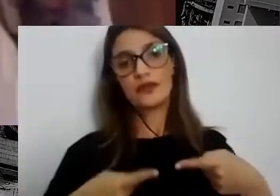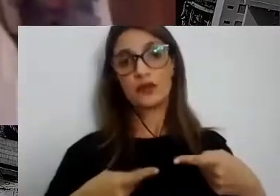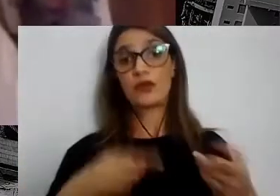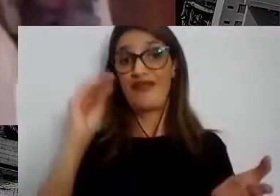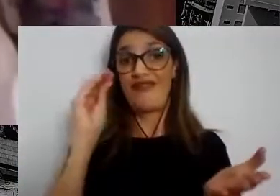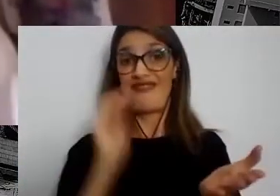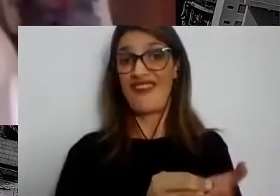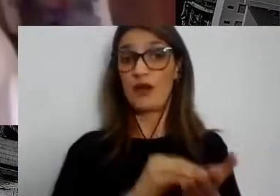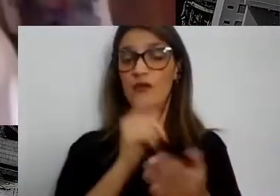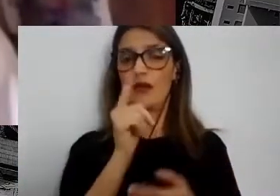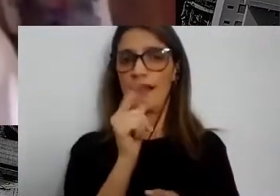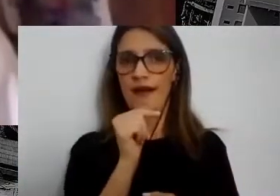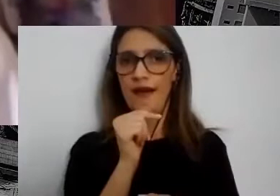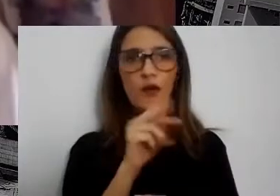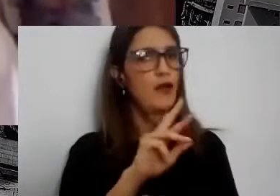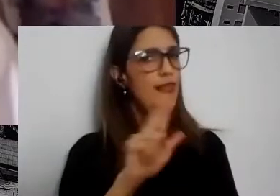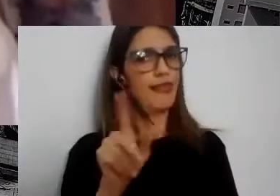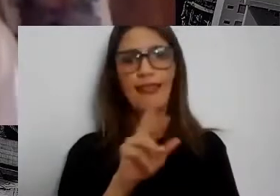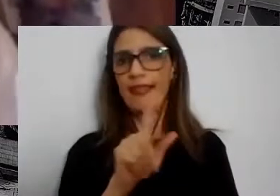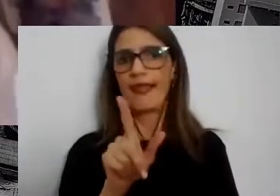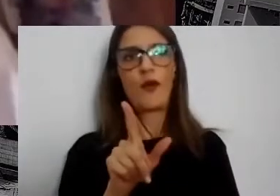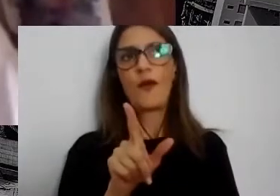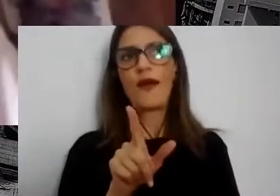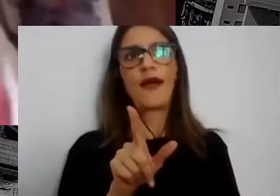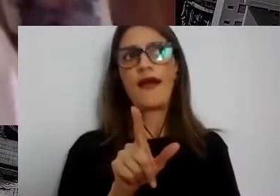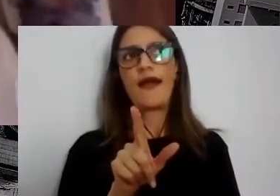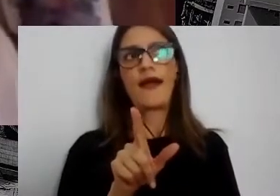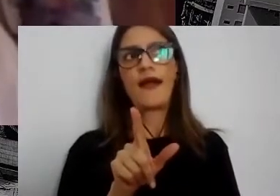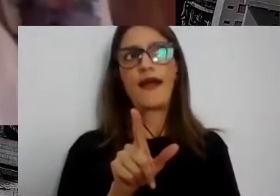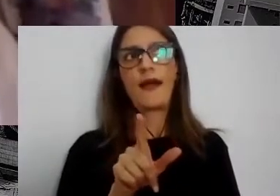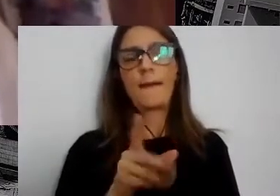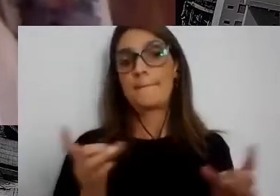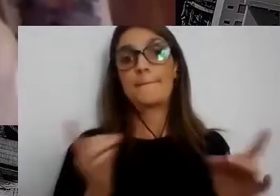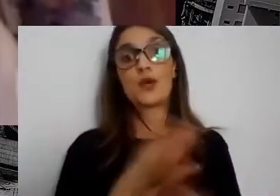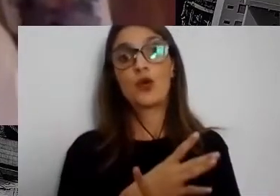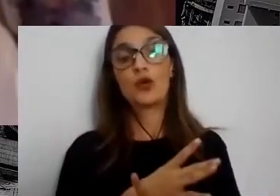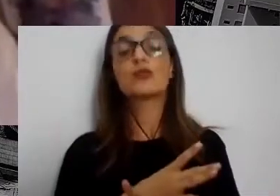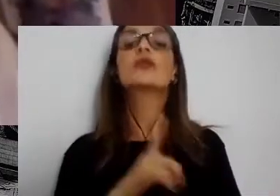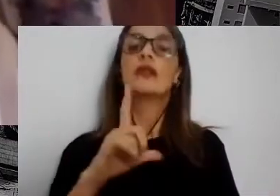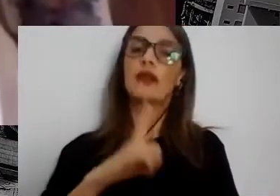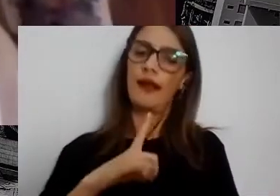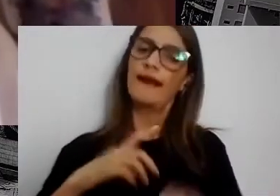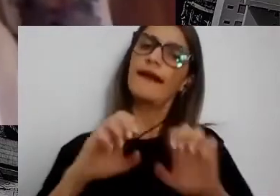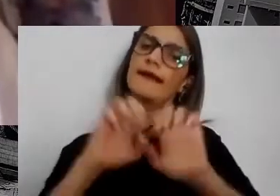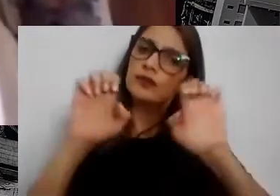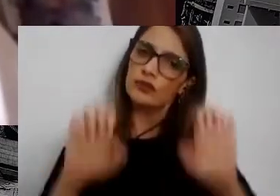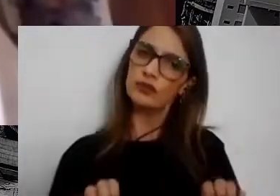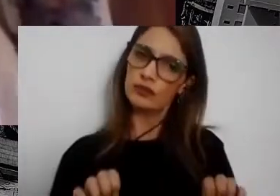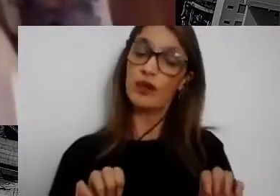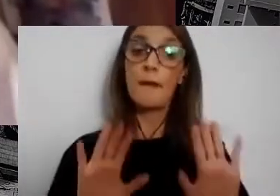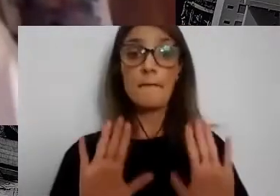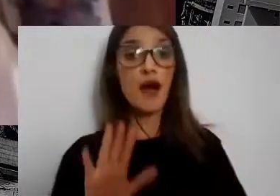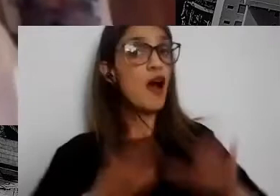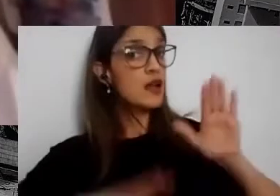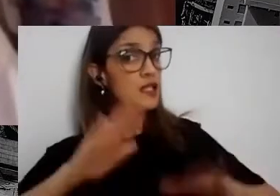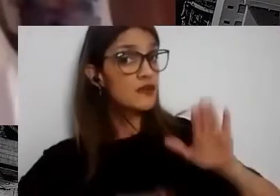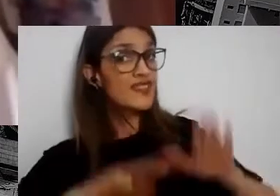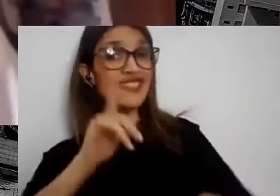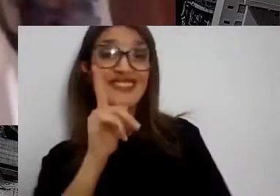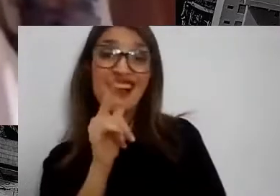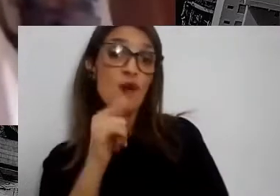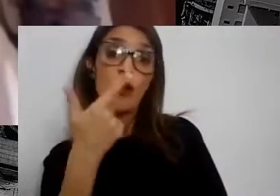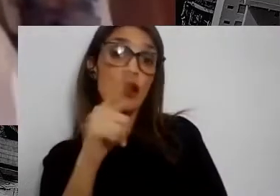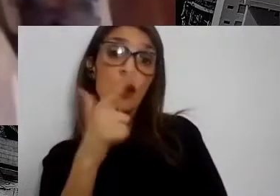que não é suficiente, porque você pode ter a infraestrutura, que é importante, mas pode não ter água para passar dentro dessa